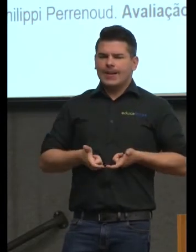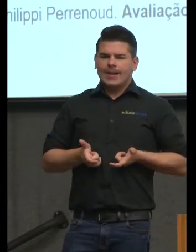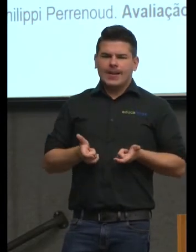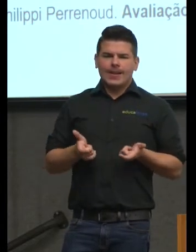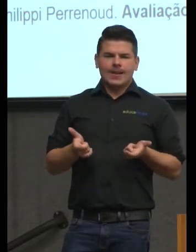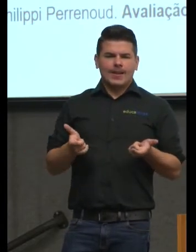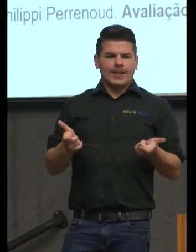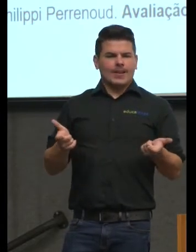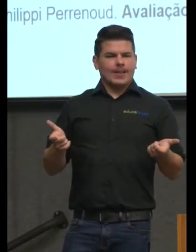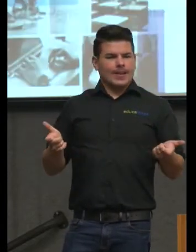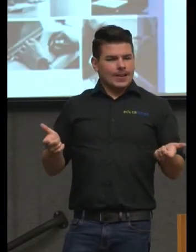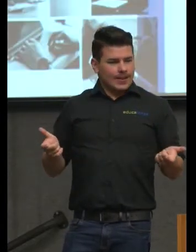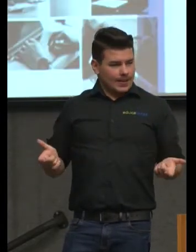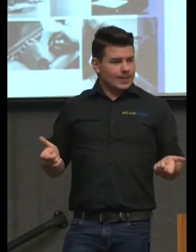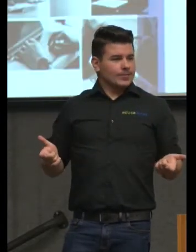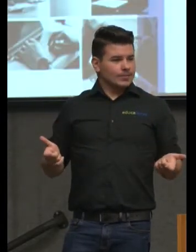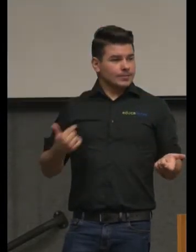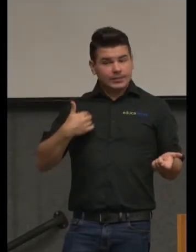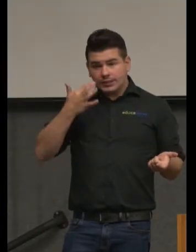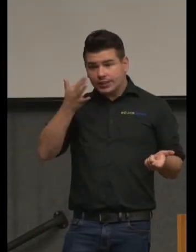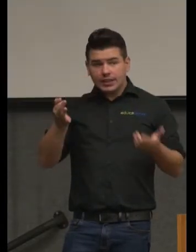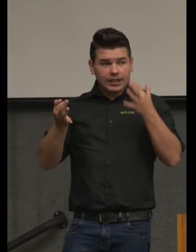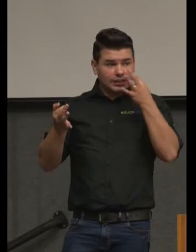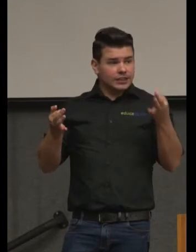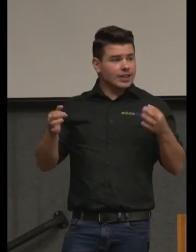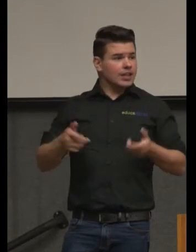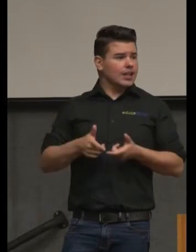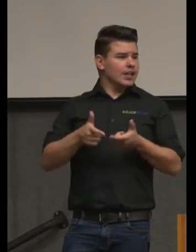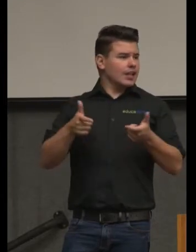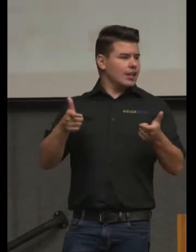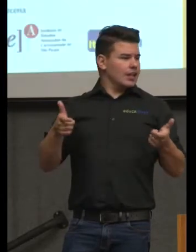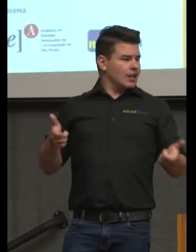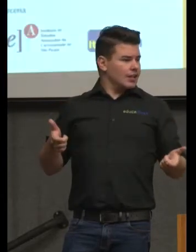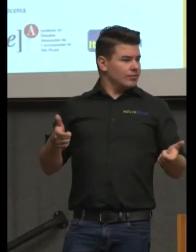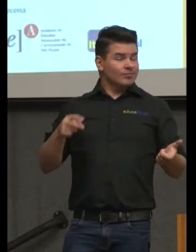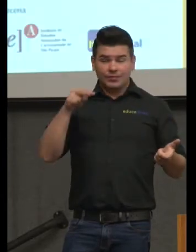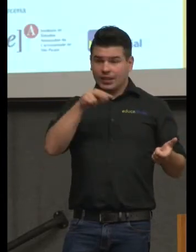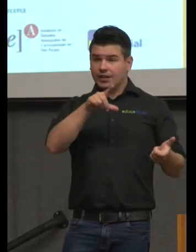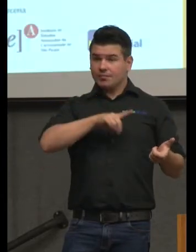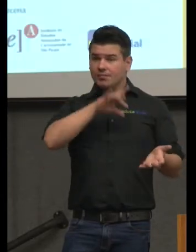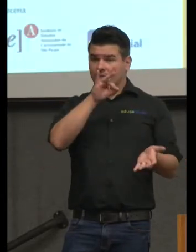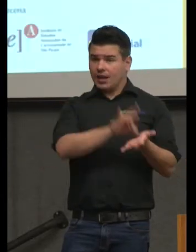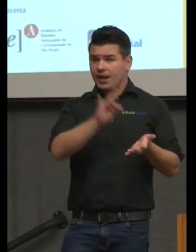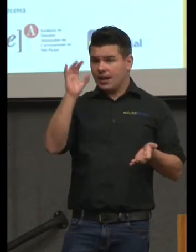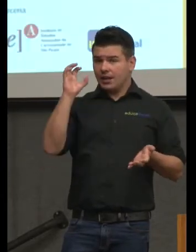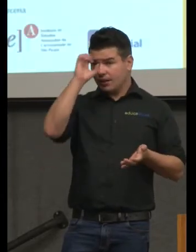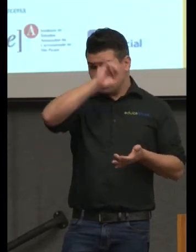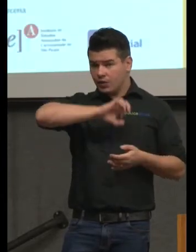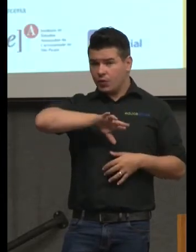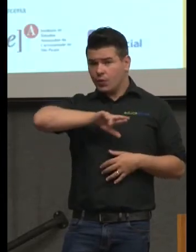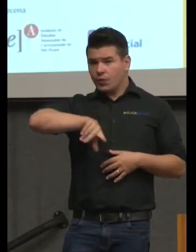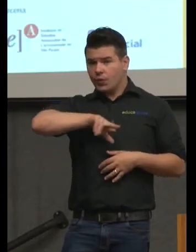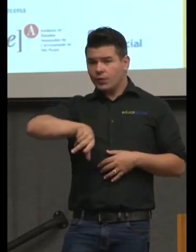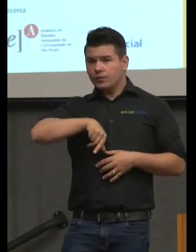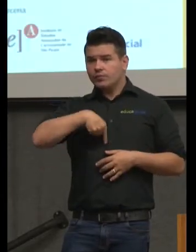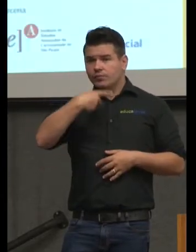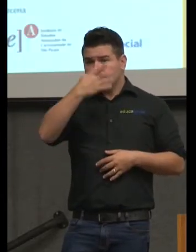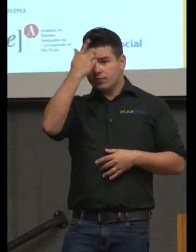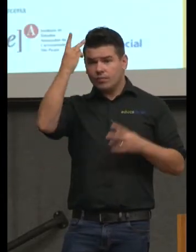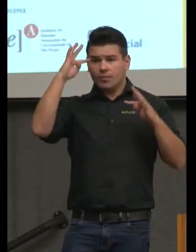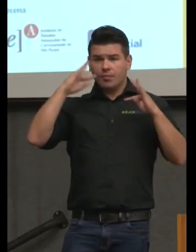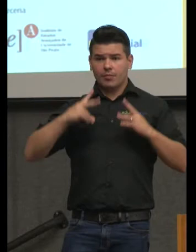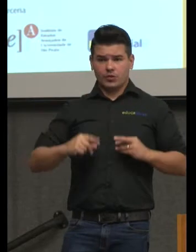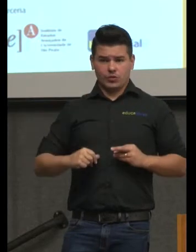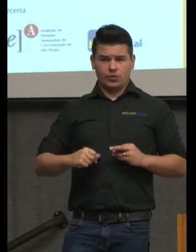acentuada só interessa a classificação do aluno não interessa realmente como pessoa